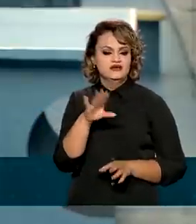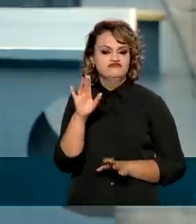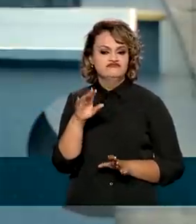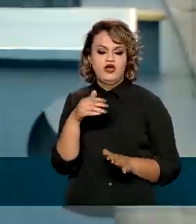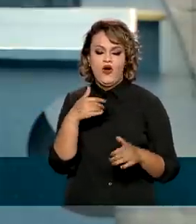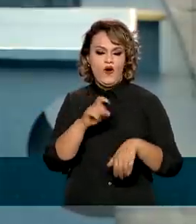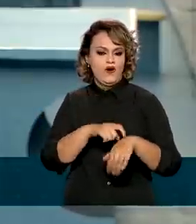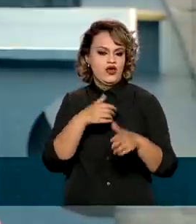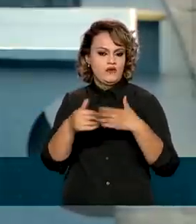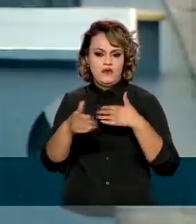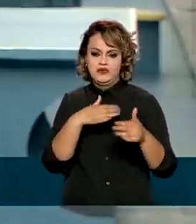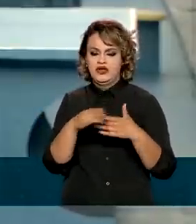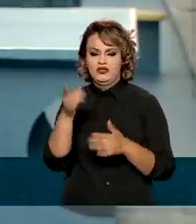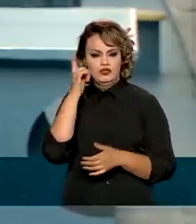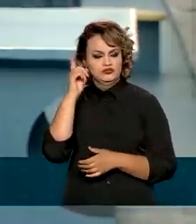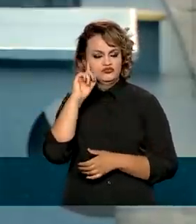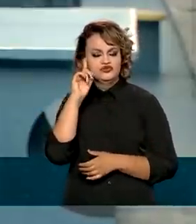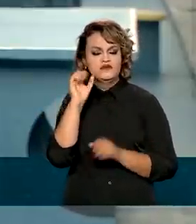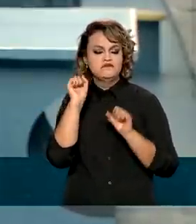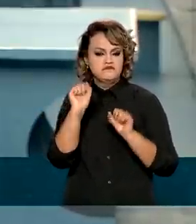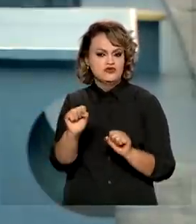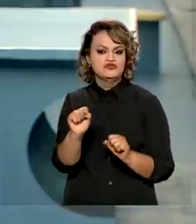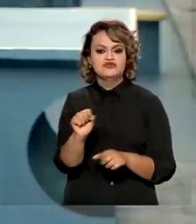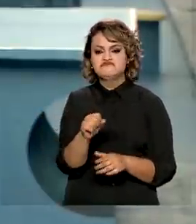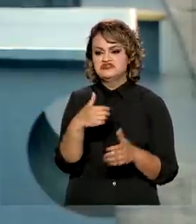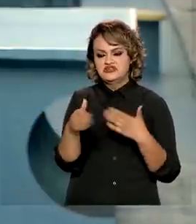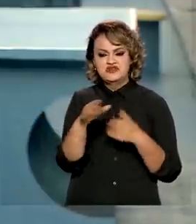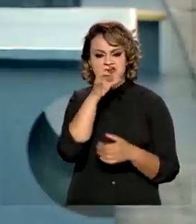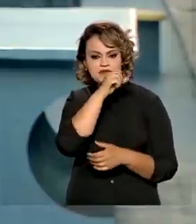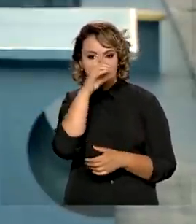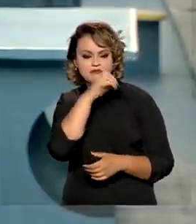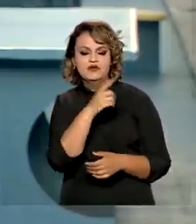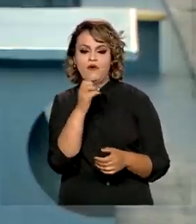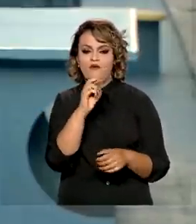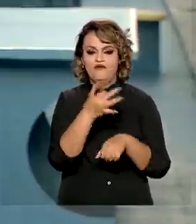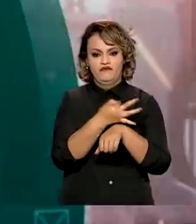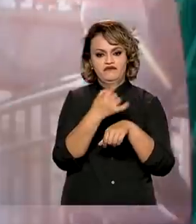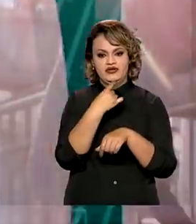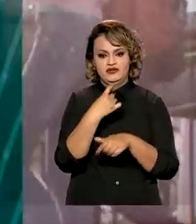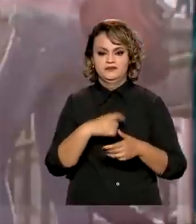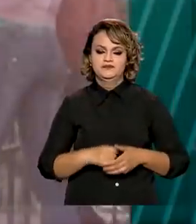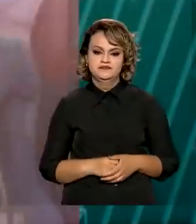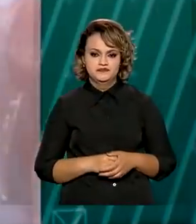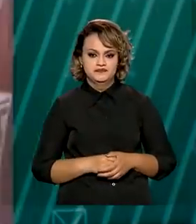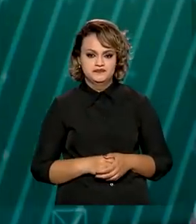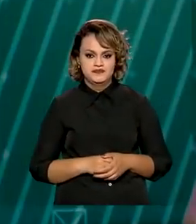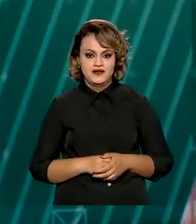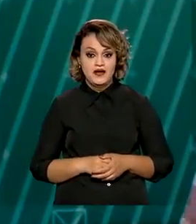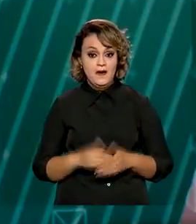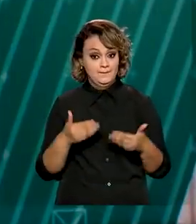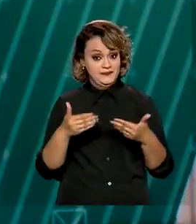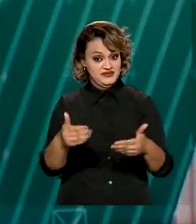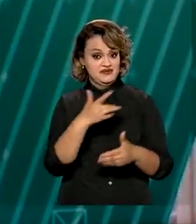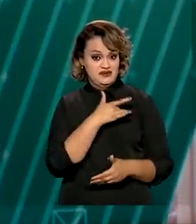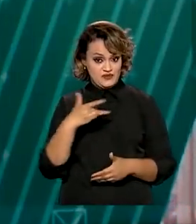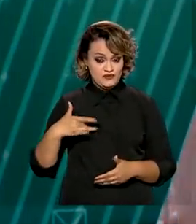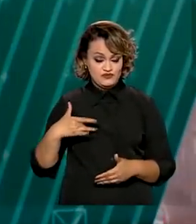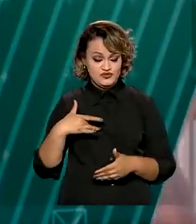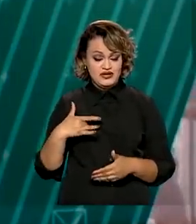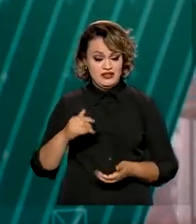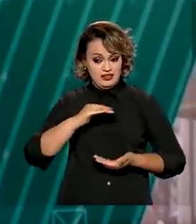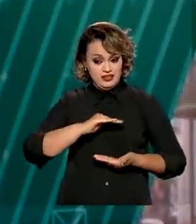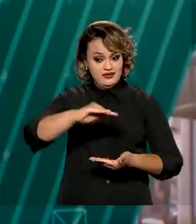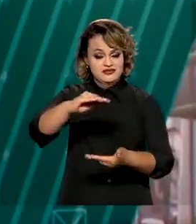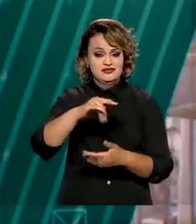feitas a qualquer hora, todos os dias, inclusive nos fins de semana e feriados. O Ministério da Saúde distribui